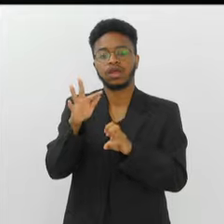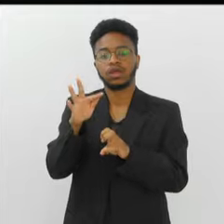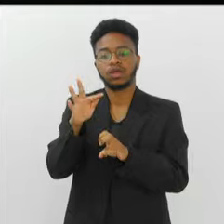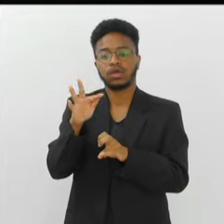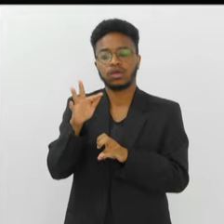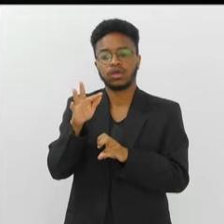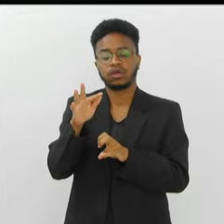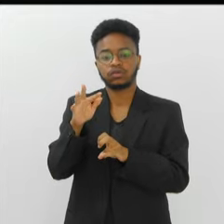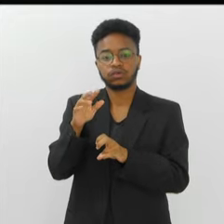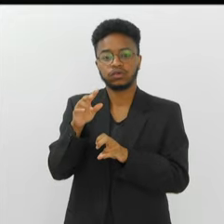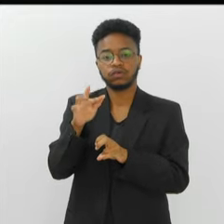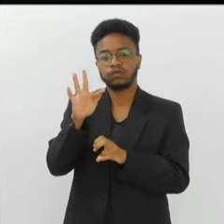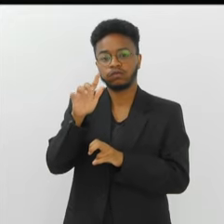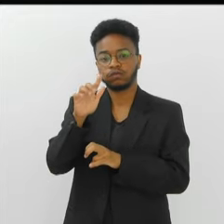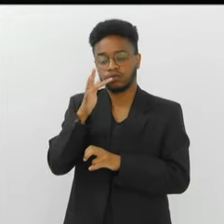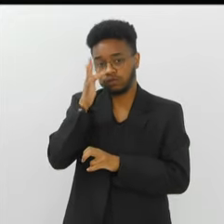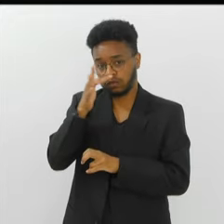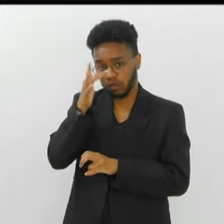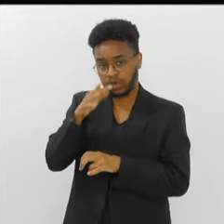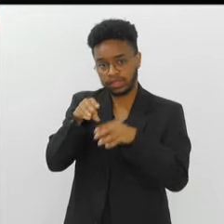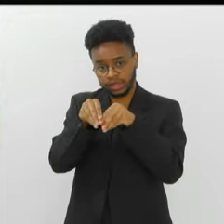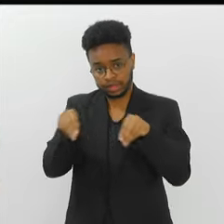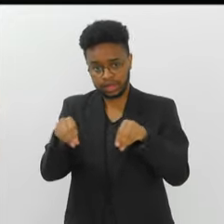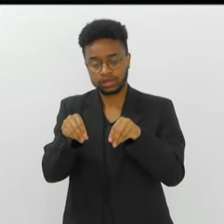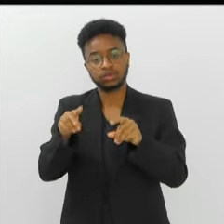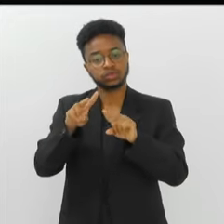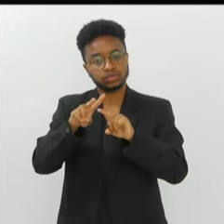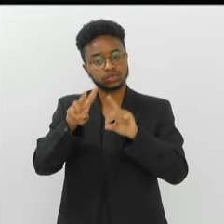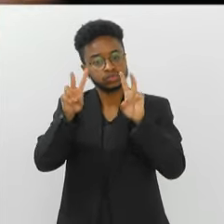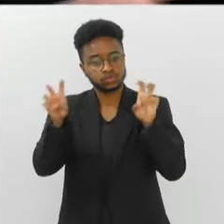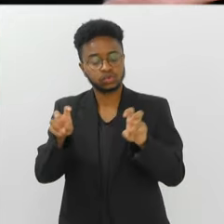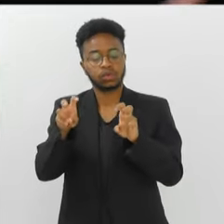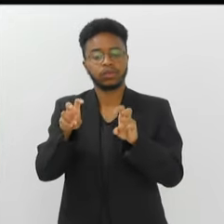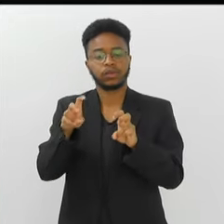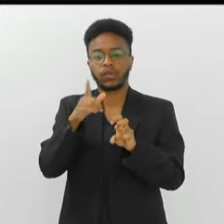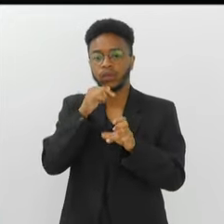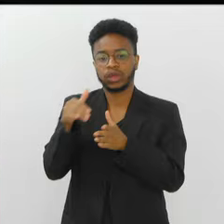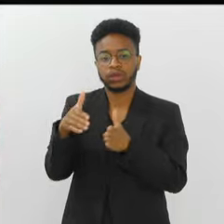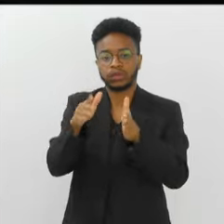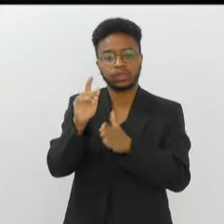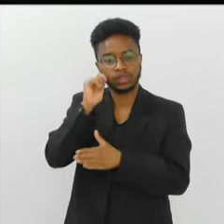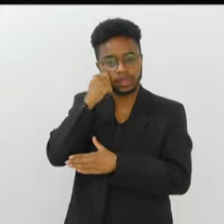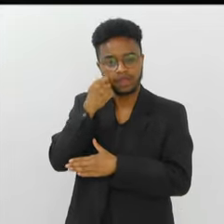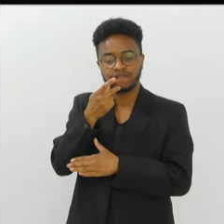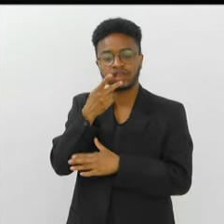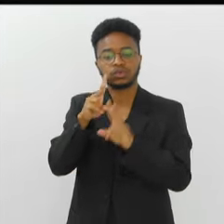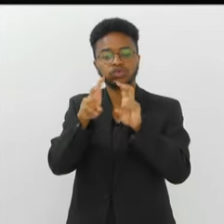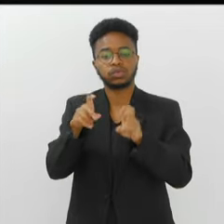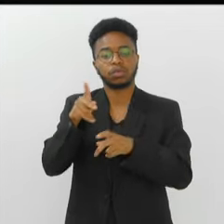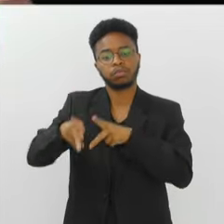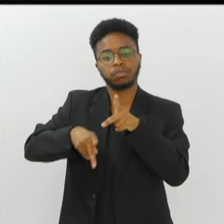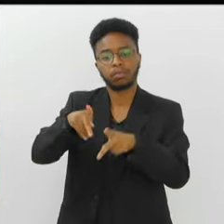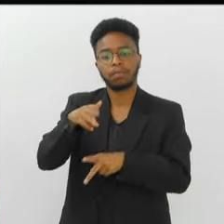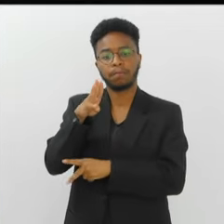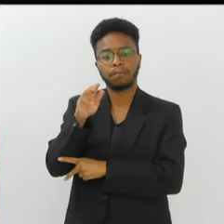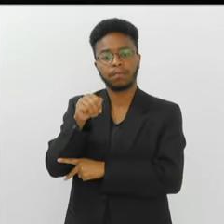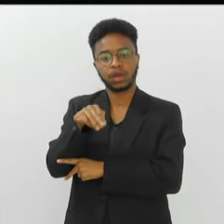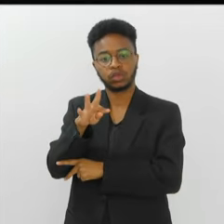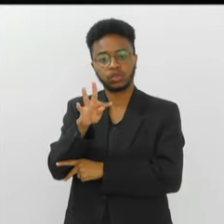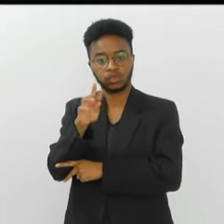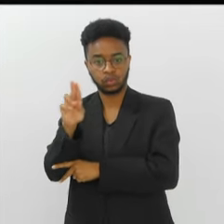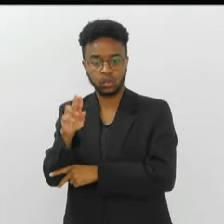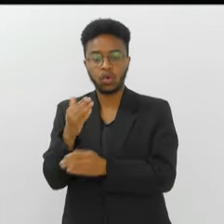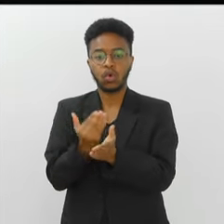perguntar, qual o enredo que você está levando? Isso, o enredo se chama Flor da Terra, do Rio da Negritude entre Dores e Paixões, que fala sobre os povos bantos,